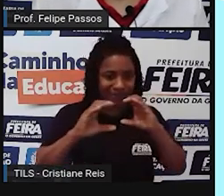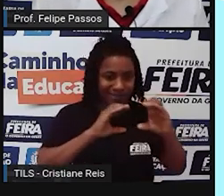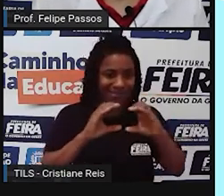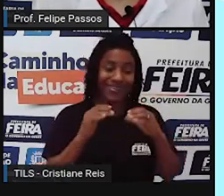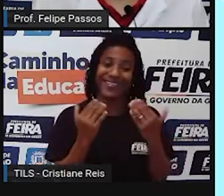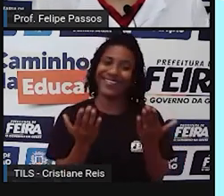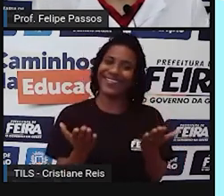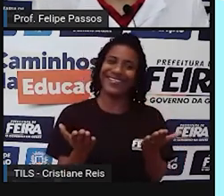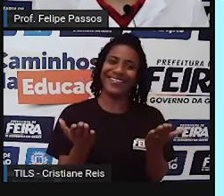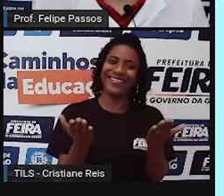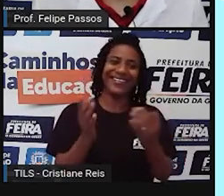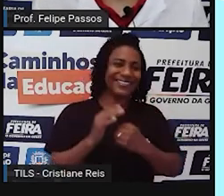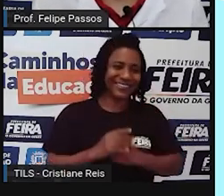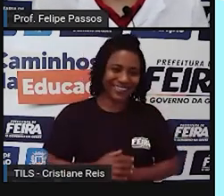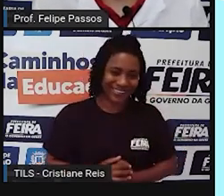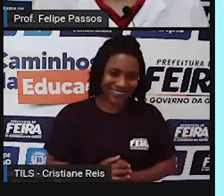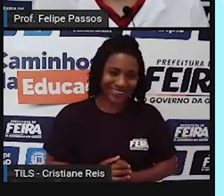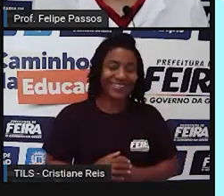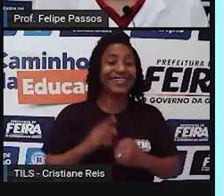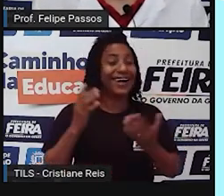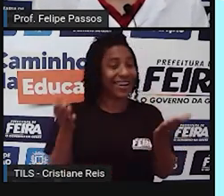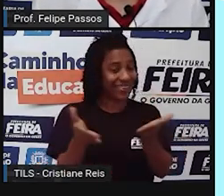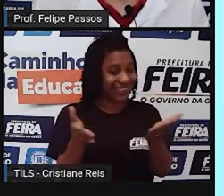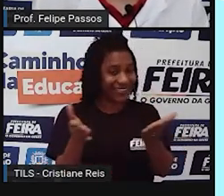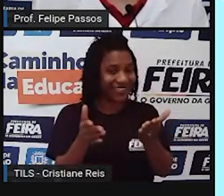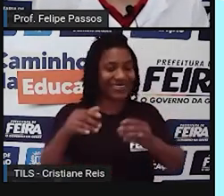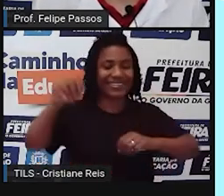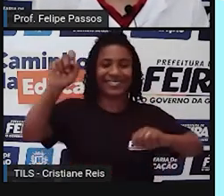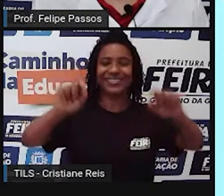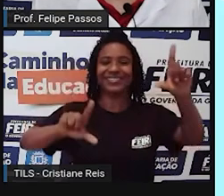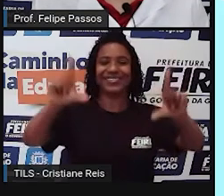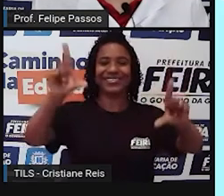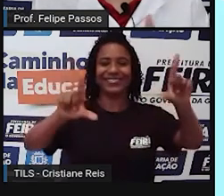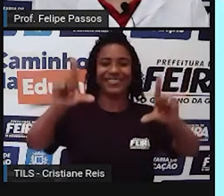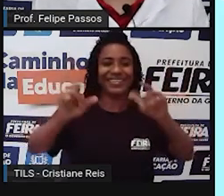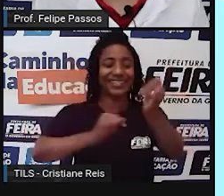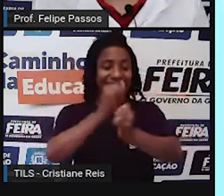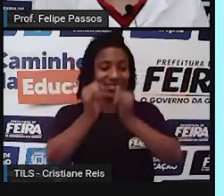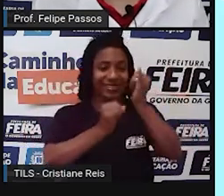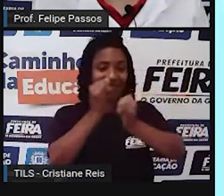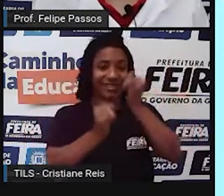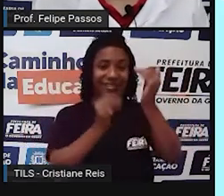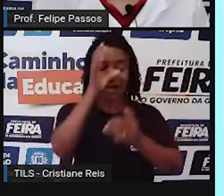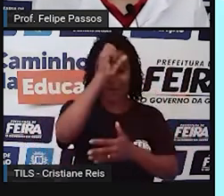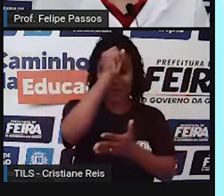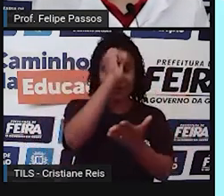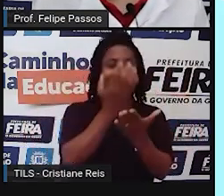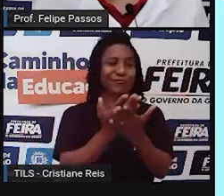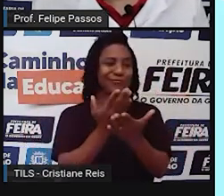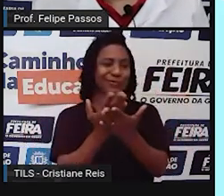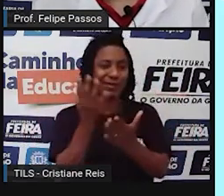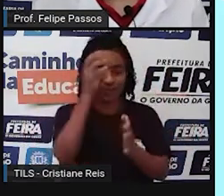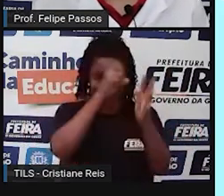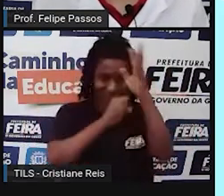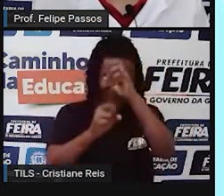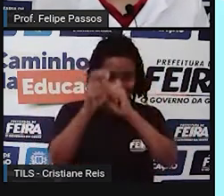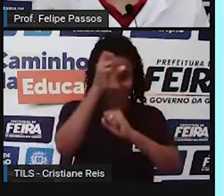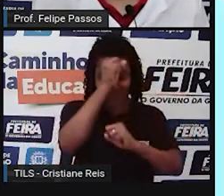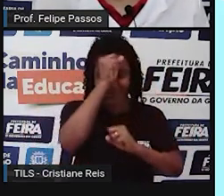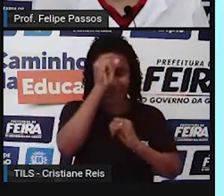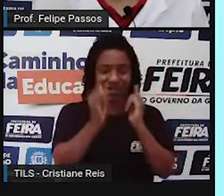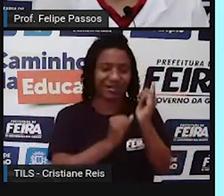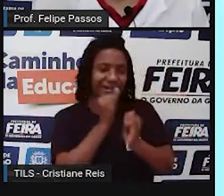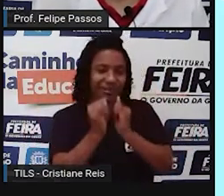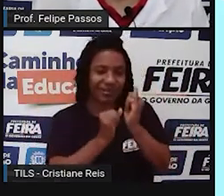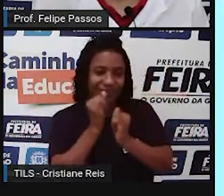a gente aqui, a gente está utilizando meios digitais para estudar, para aprender coisas novas, que sem a internet,